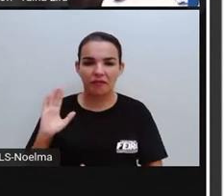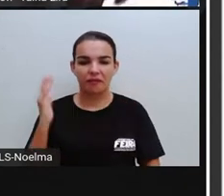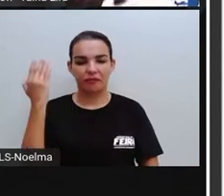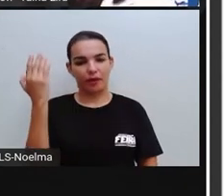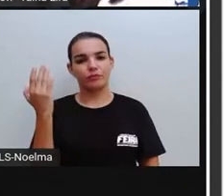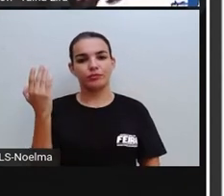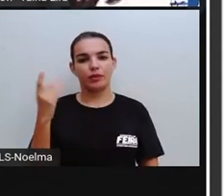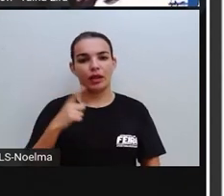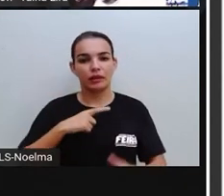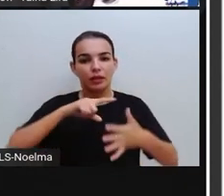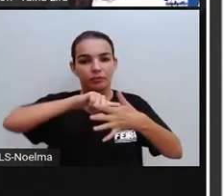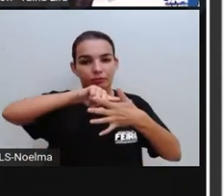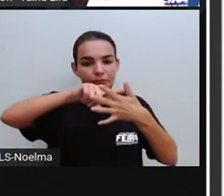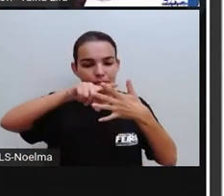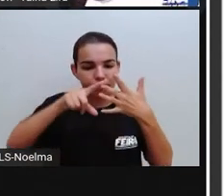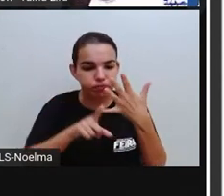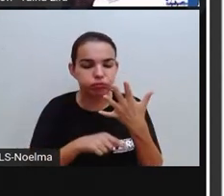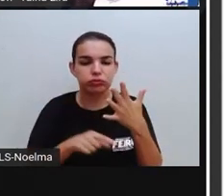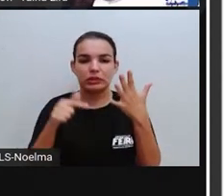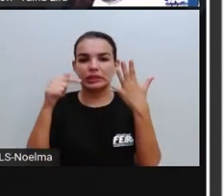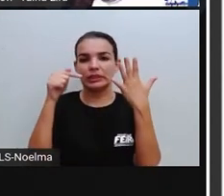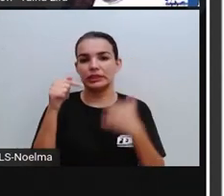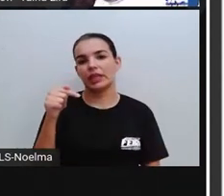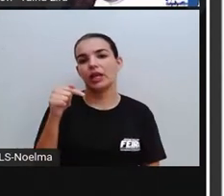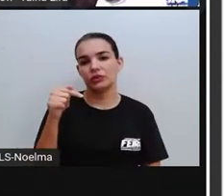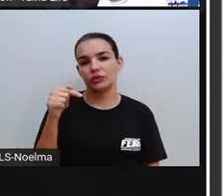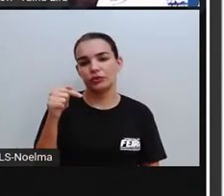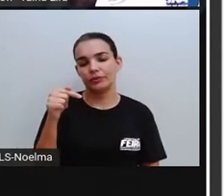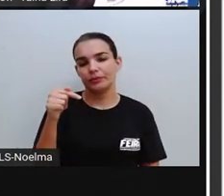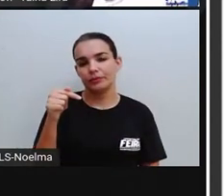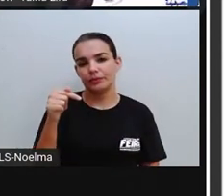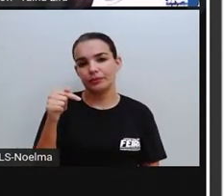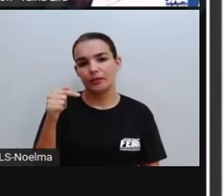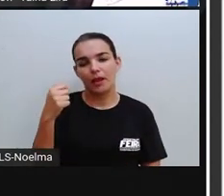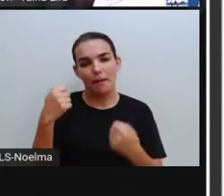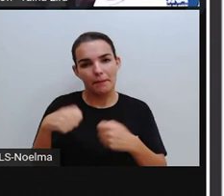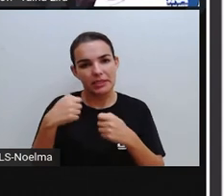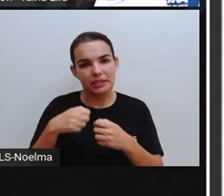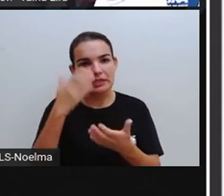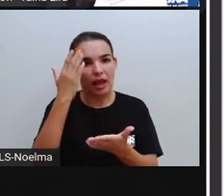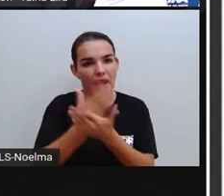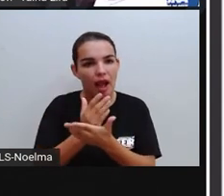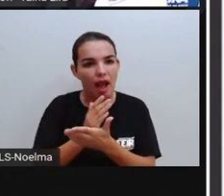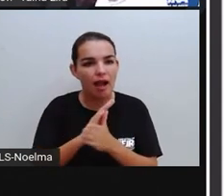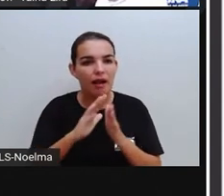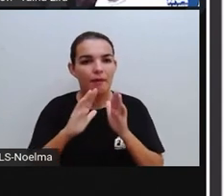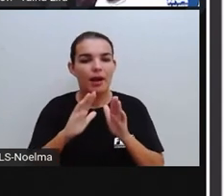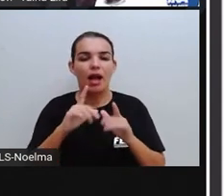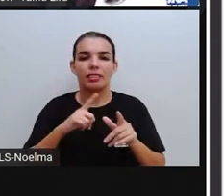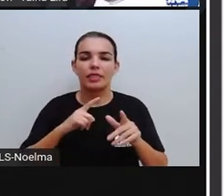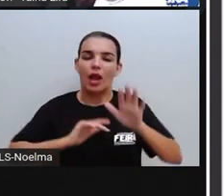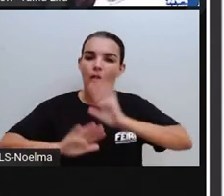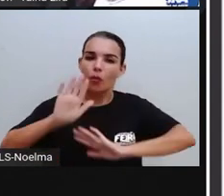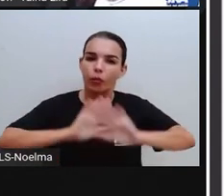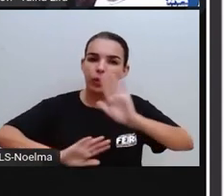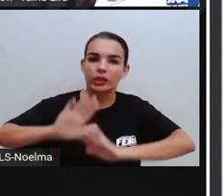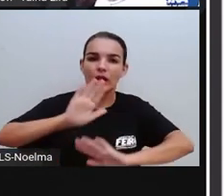sete tipos de fake news e a gente precisa combater, a gente precisa, né, ter cuidado